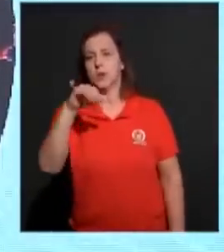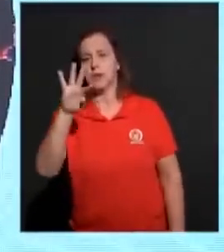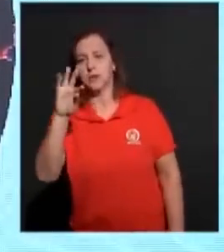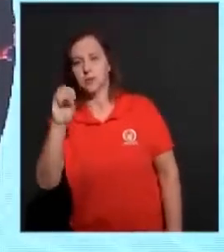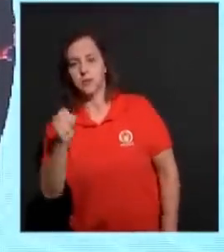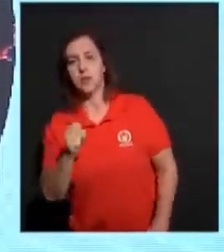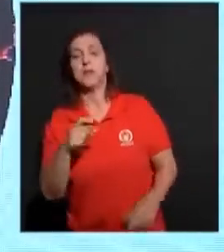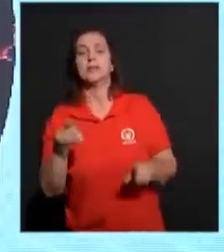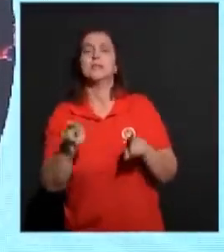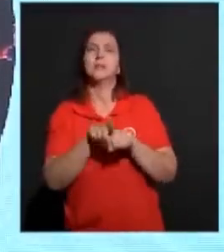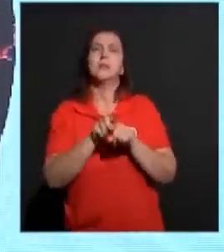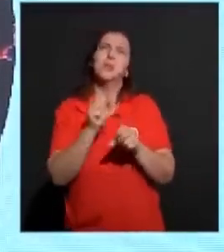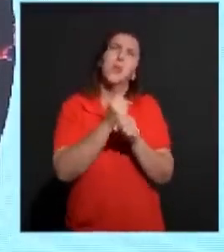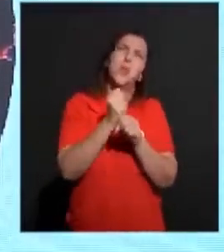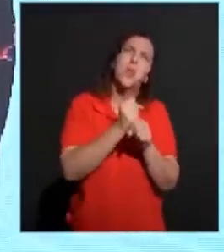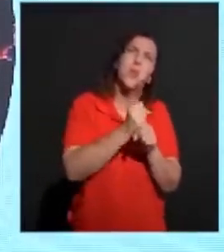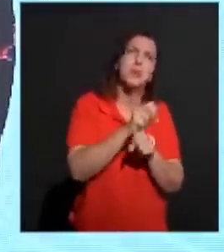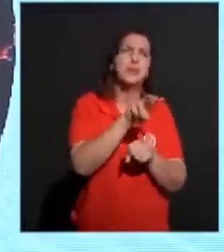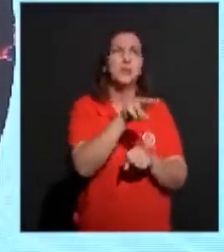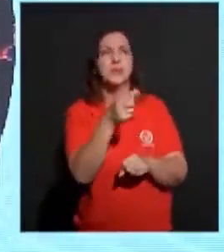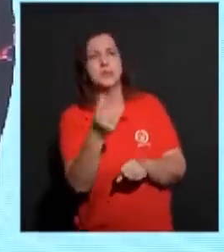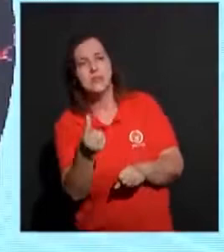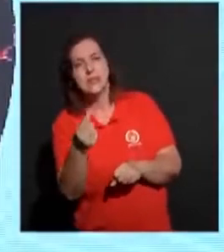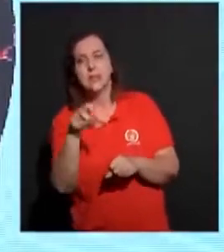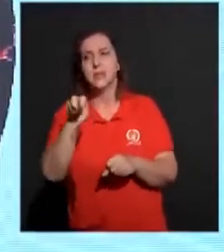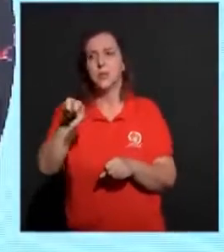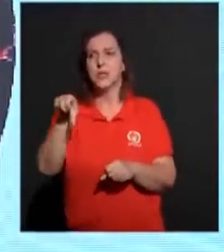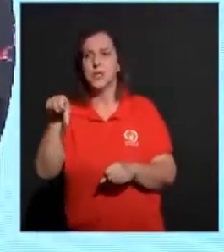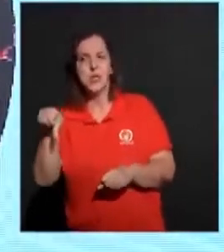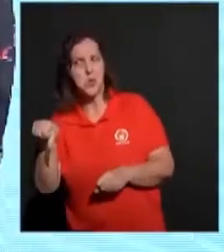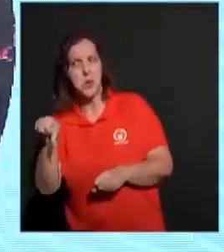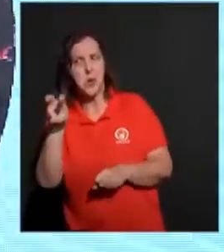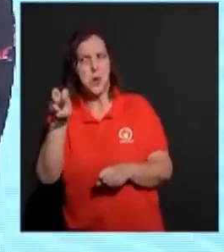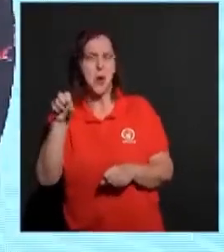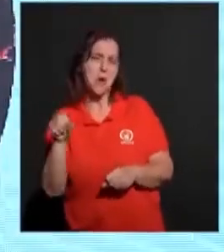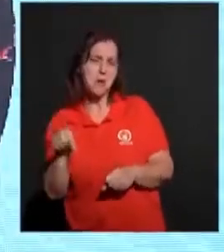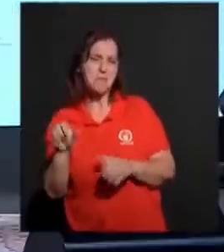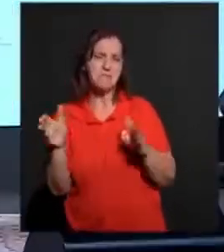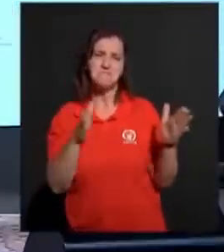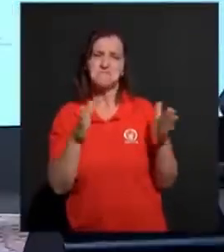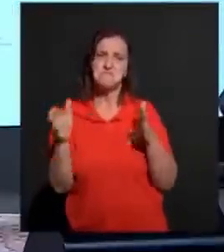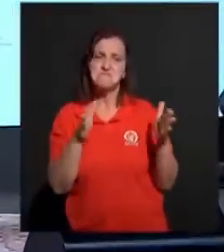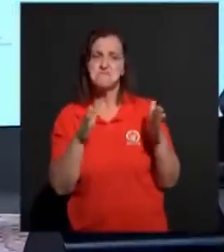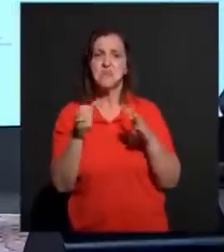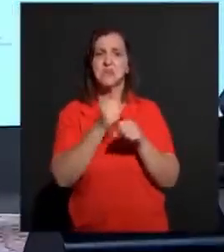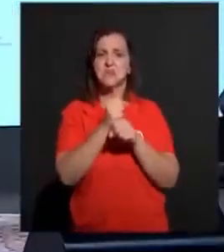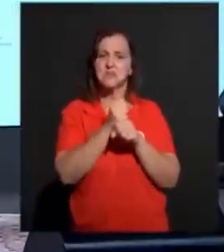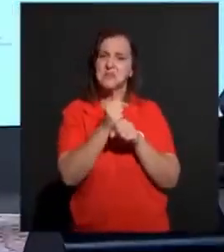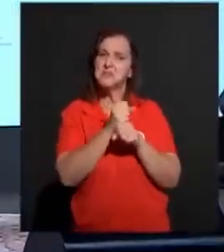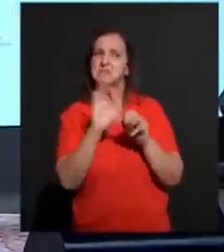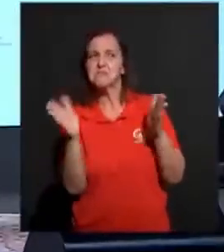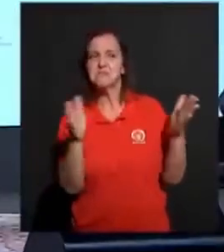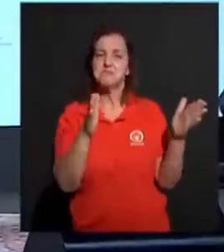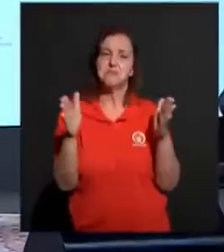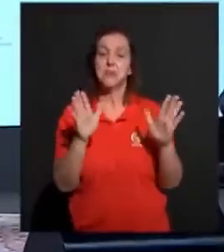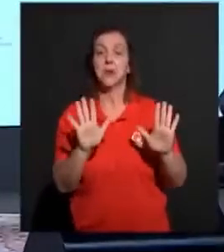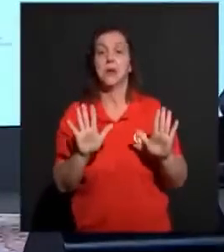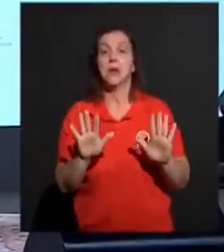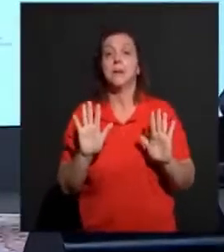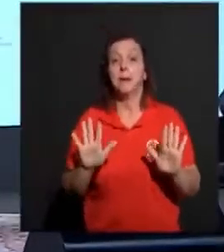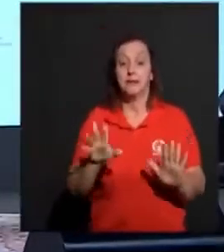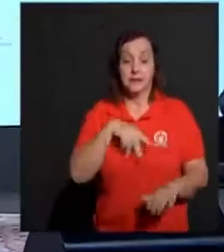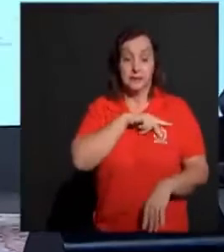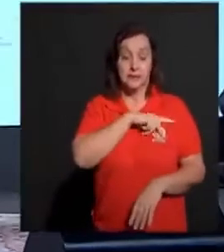seja do ano 56 ao 59, alguns vão dizer, nessa média de data. Mas,